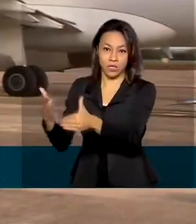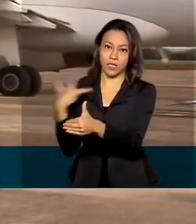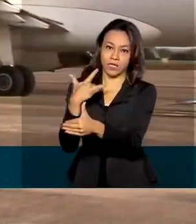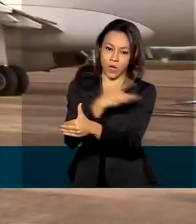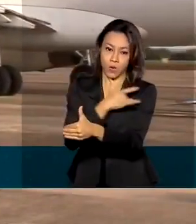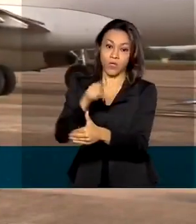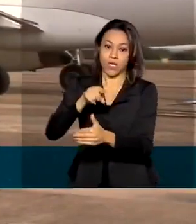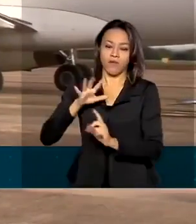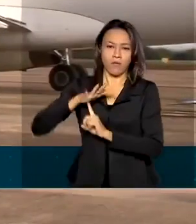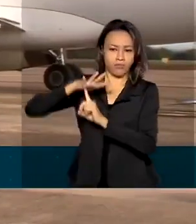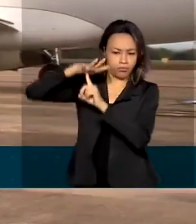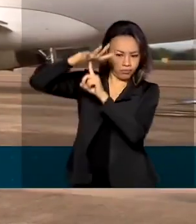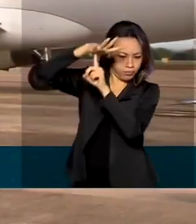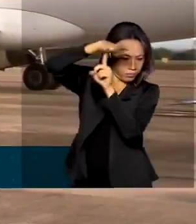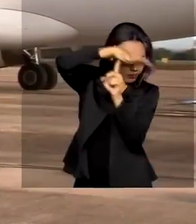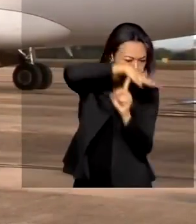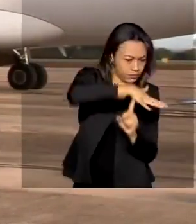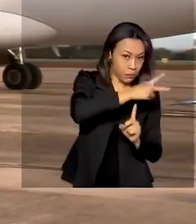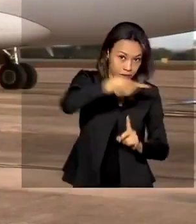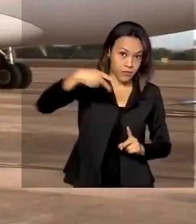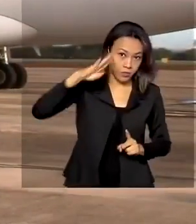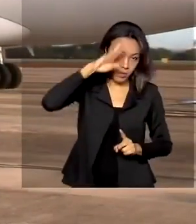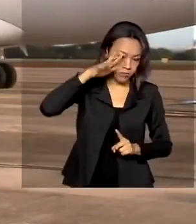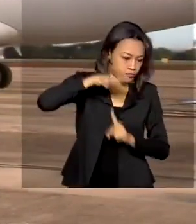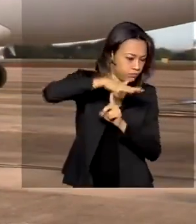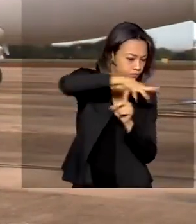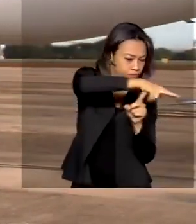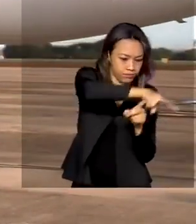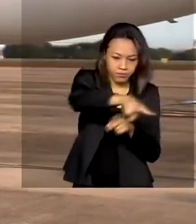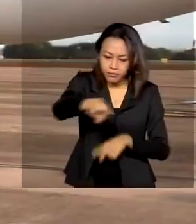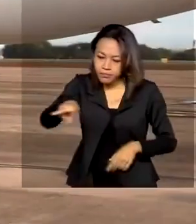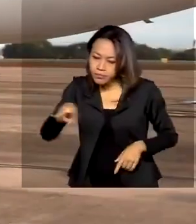sobrevoar a região atingida pelas enchentes e anunciar as medidas para o estado.